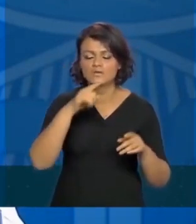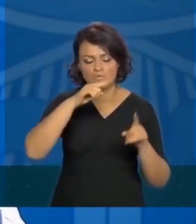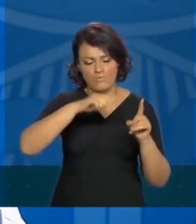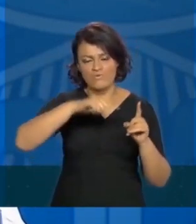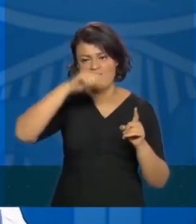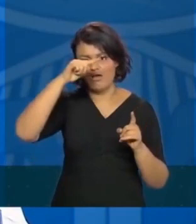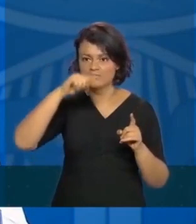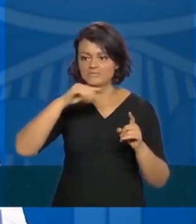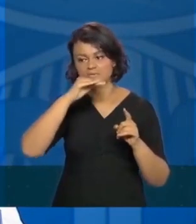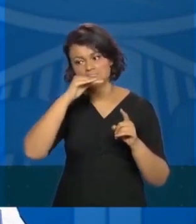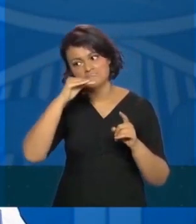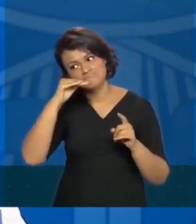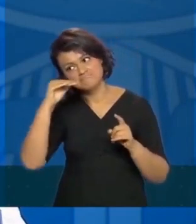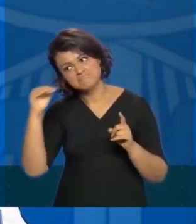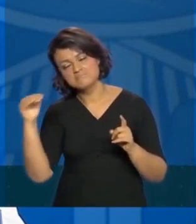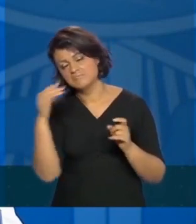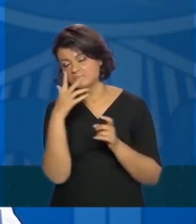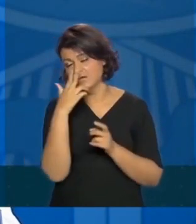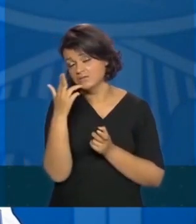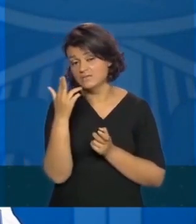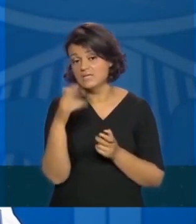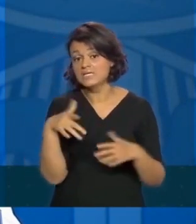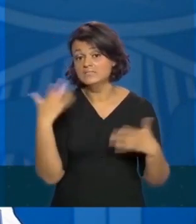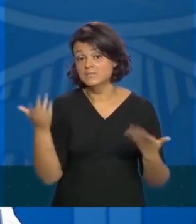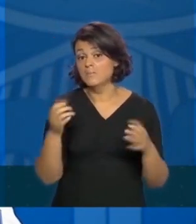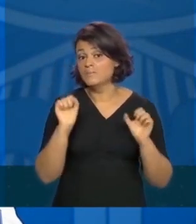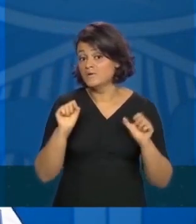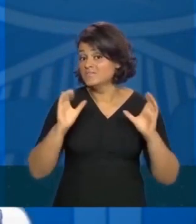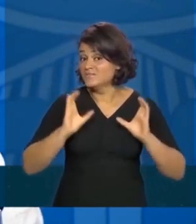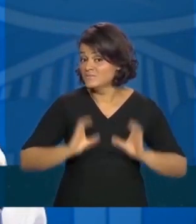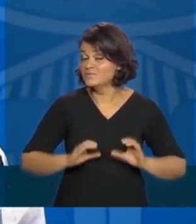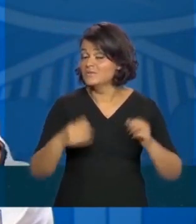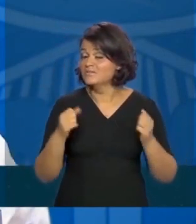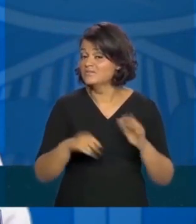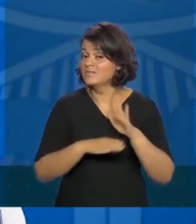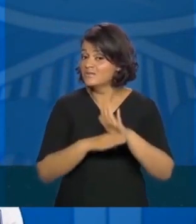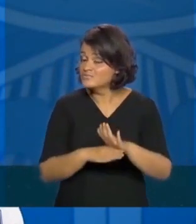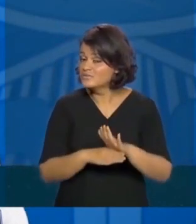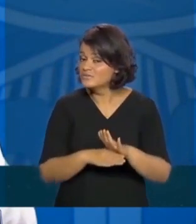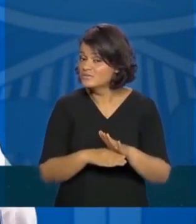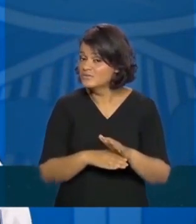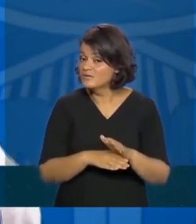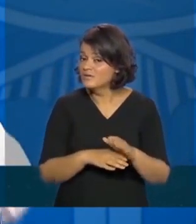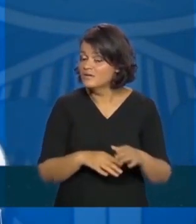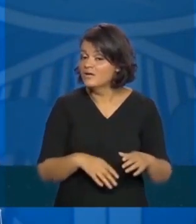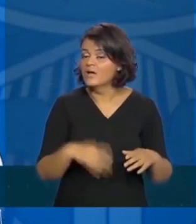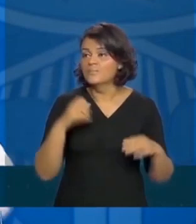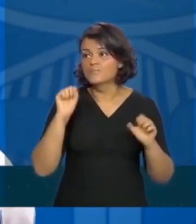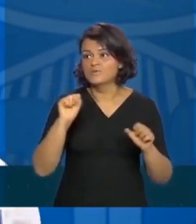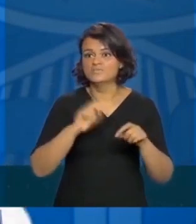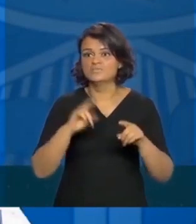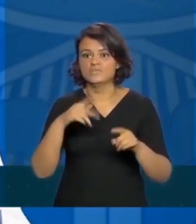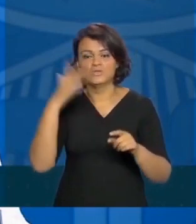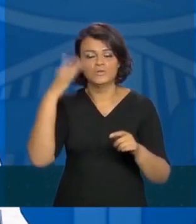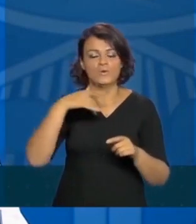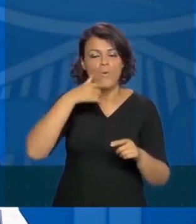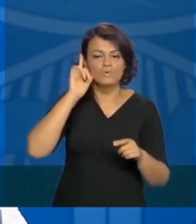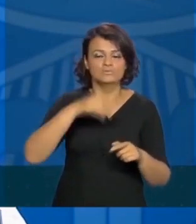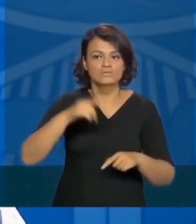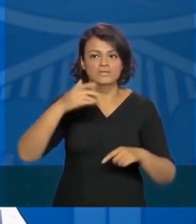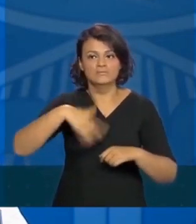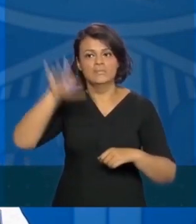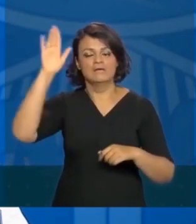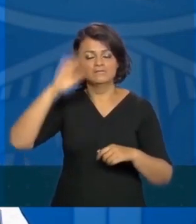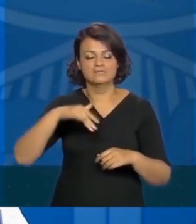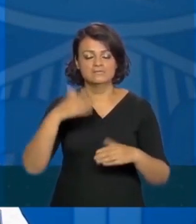mantendo talvez esse comportamento é que esteja achetando senão a gente estaria um dia com mais com outro que mais que o outro que mais que o